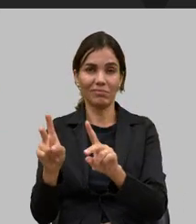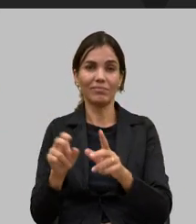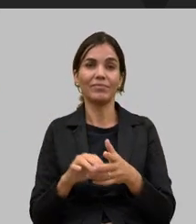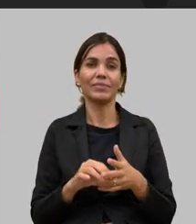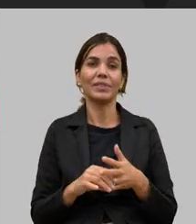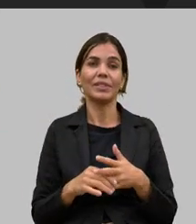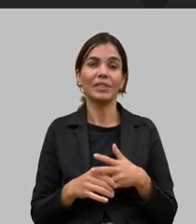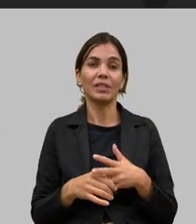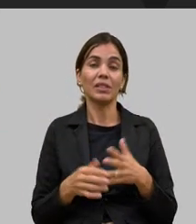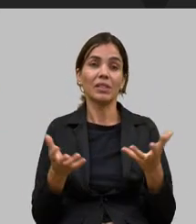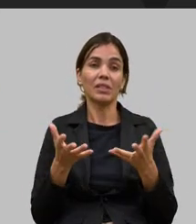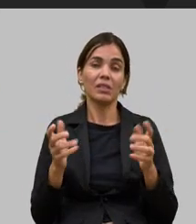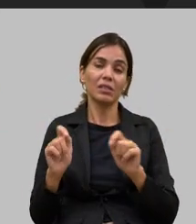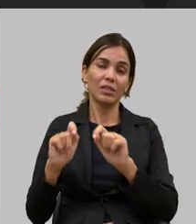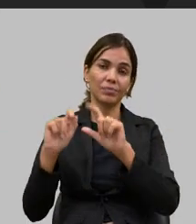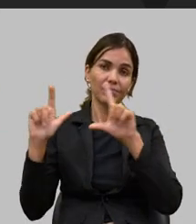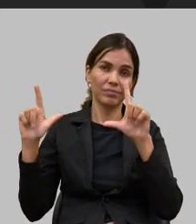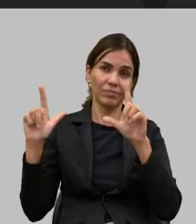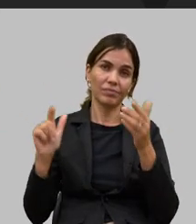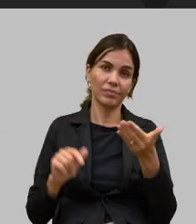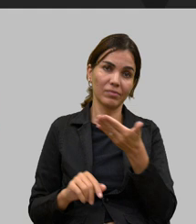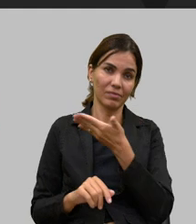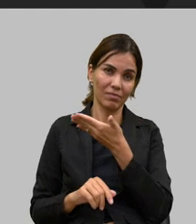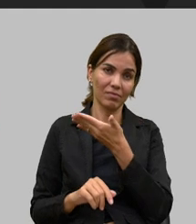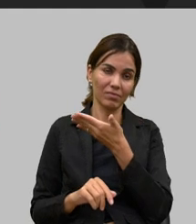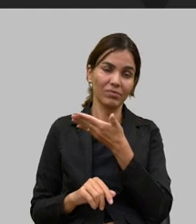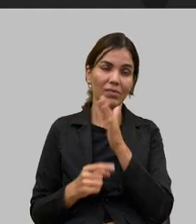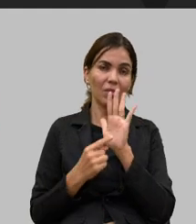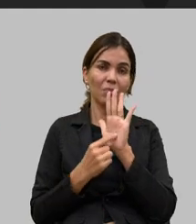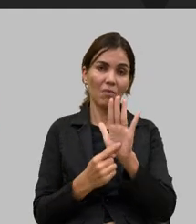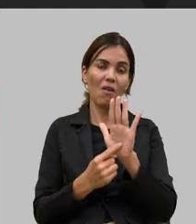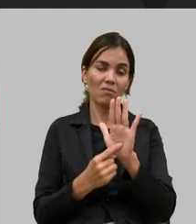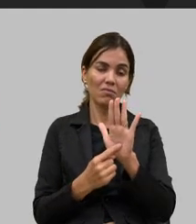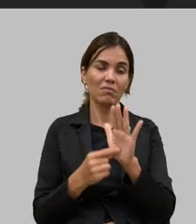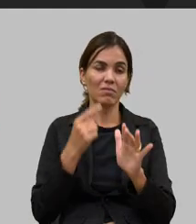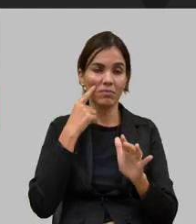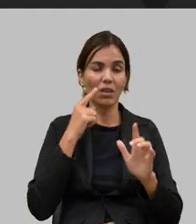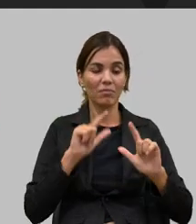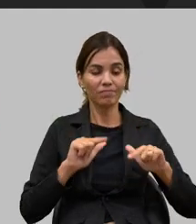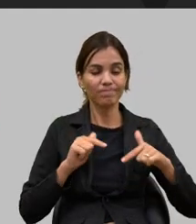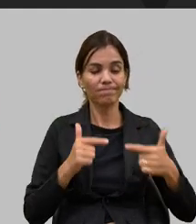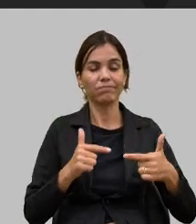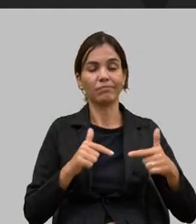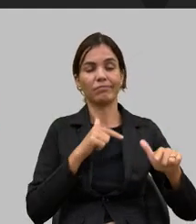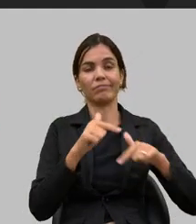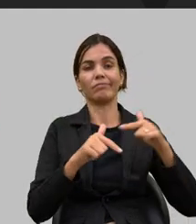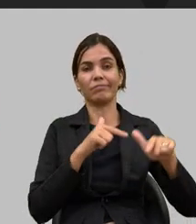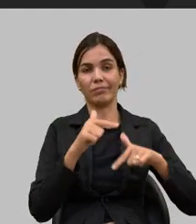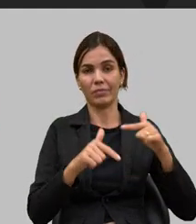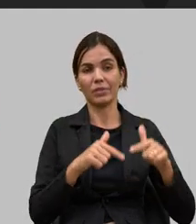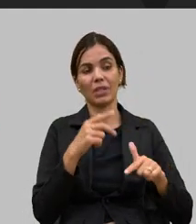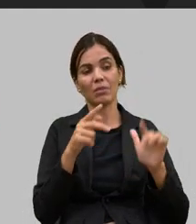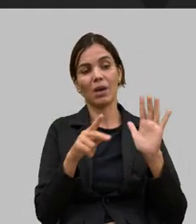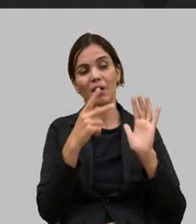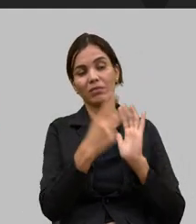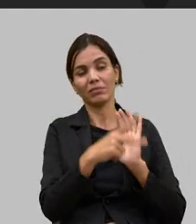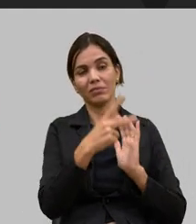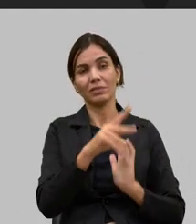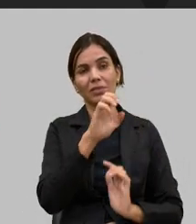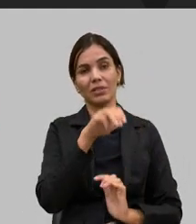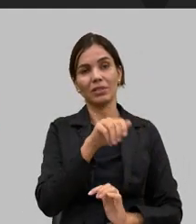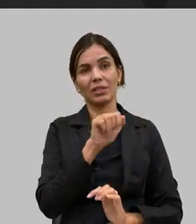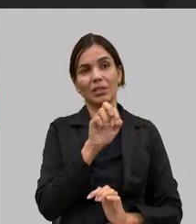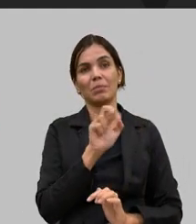nesse slide aqui porque esse slide mostra esse trabalho formidável que é feito pela EMATER na questão do